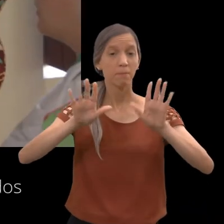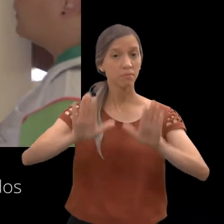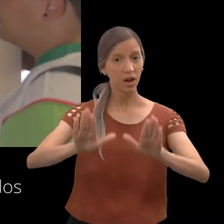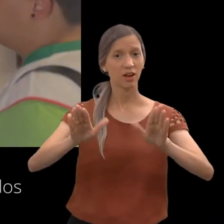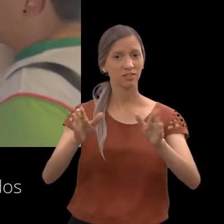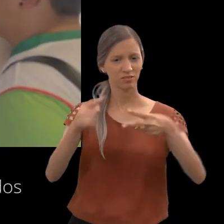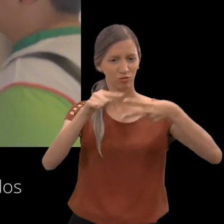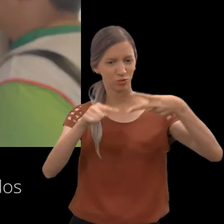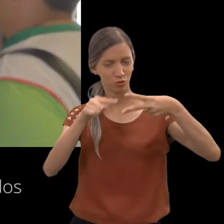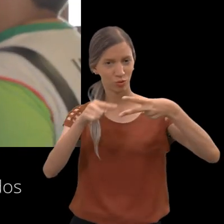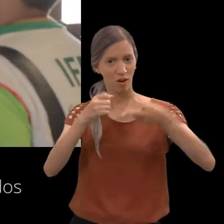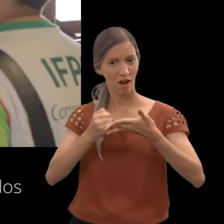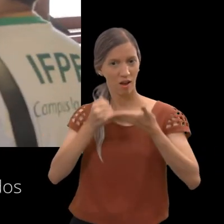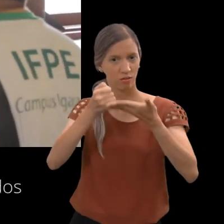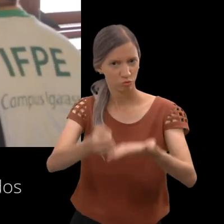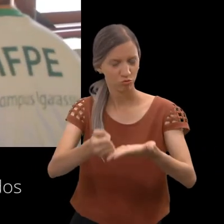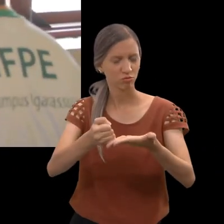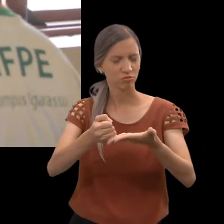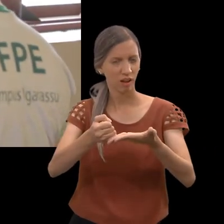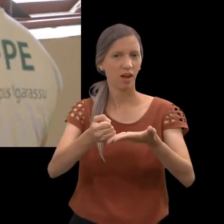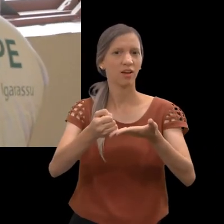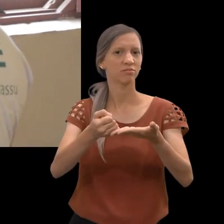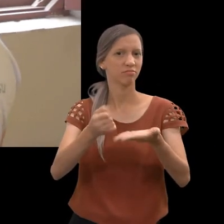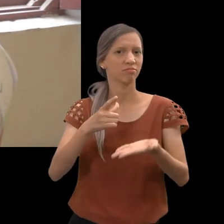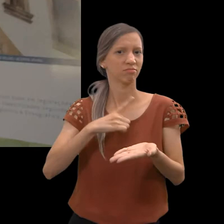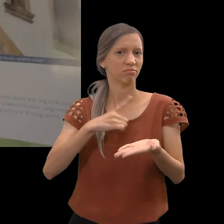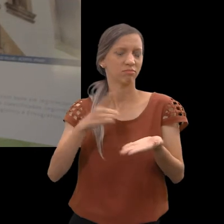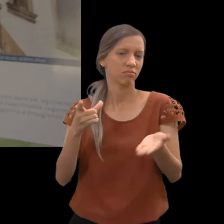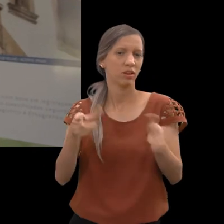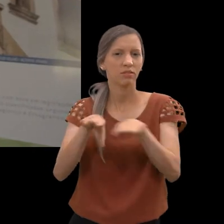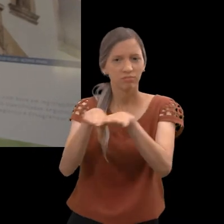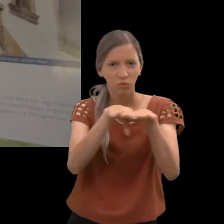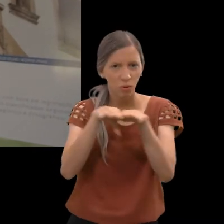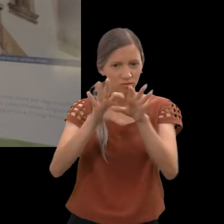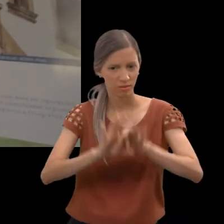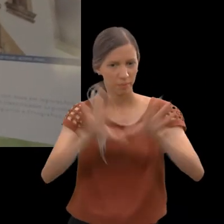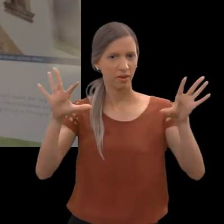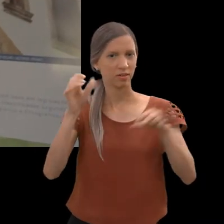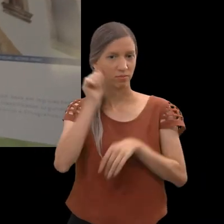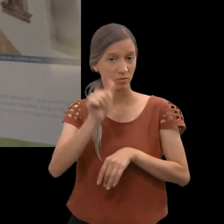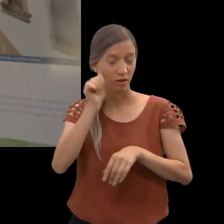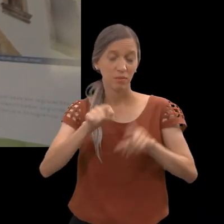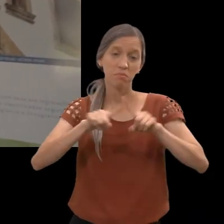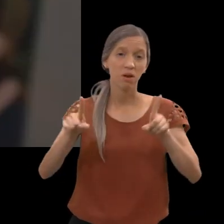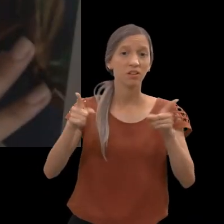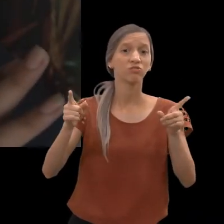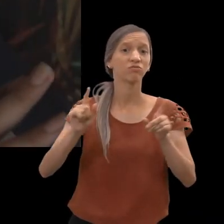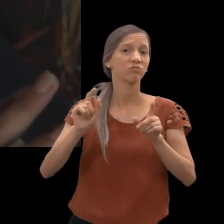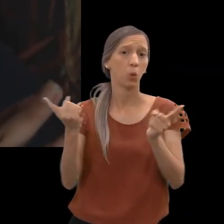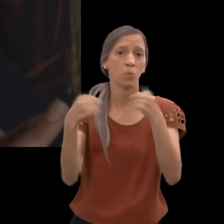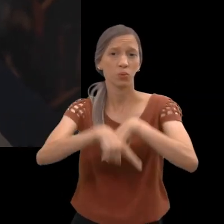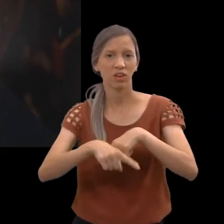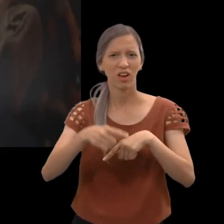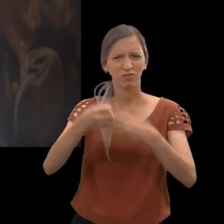ao invés desses mecanismos serem utilizados para fomentar o ideário de liberdade e igualdade, começaram a fortalecer ainda mais